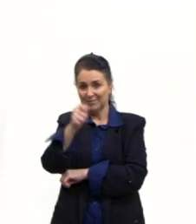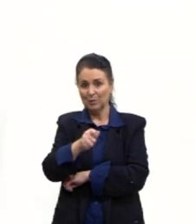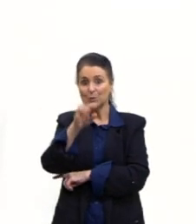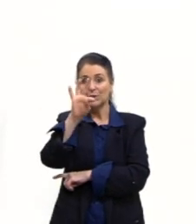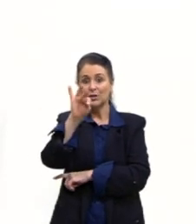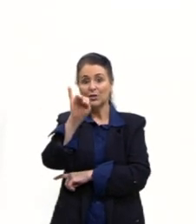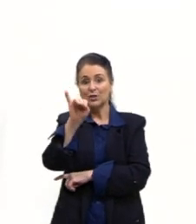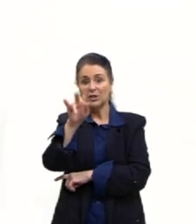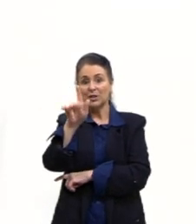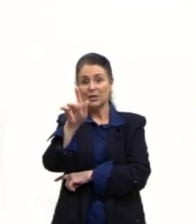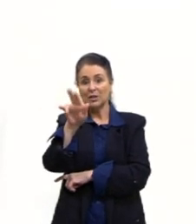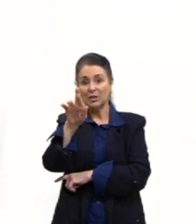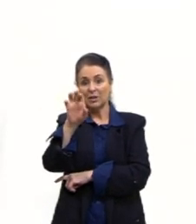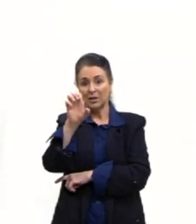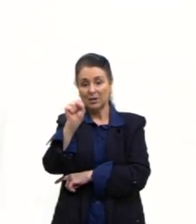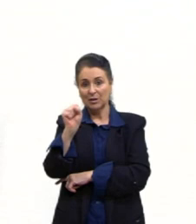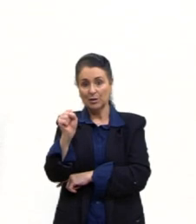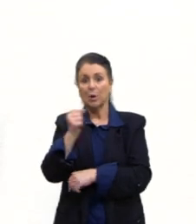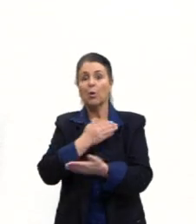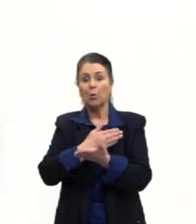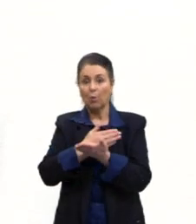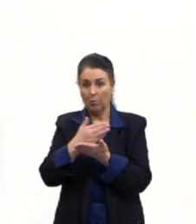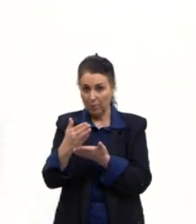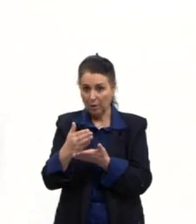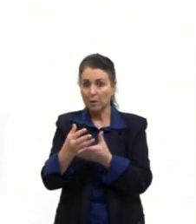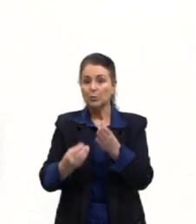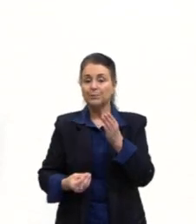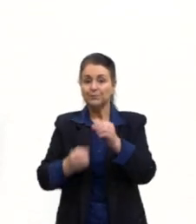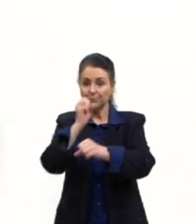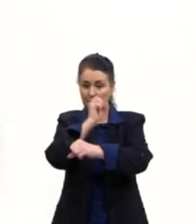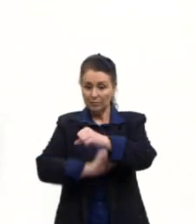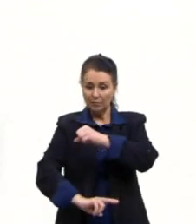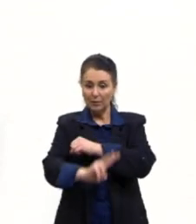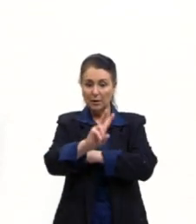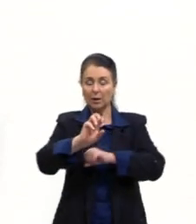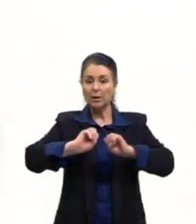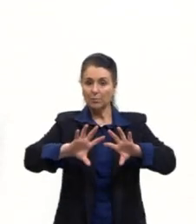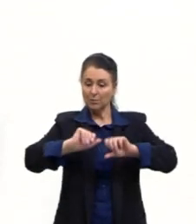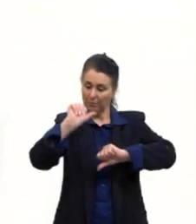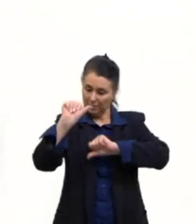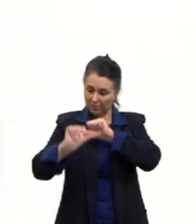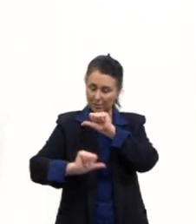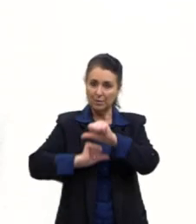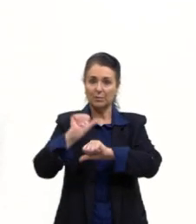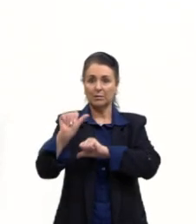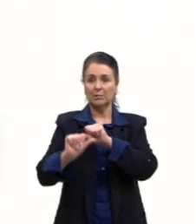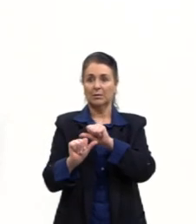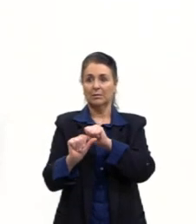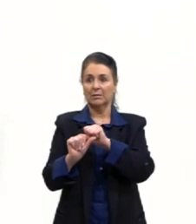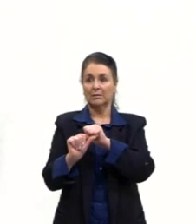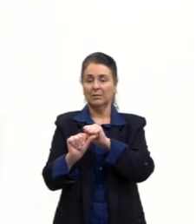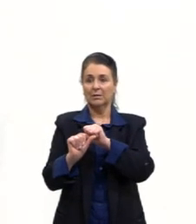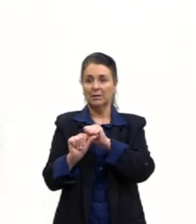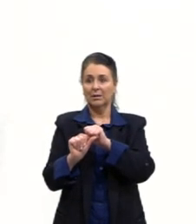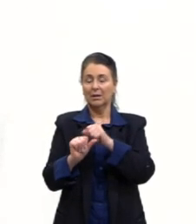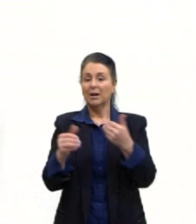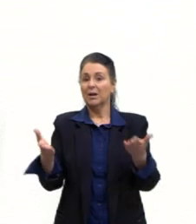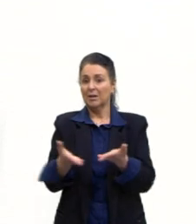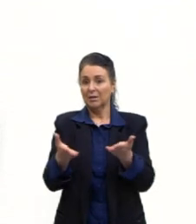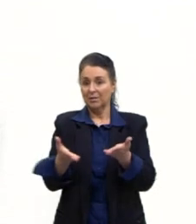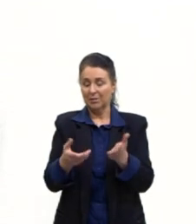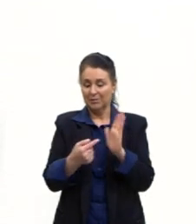asiáticos, desculpa, começam a investir na educação, entre outras coisas. E isso vai transformando, tá? Vamos passar aqui um pouquinho? E aí,